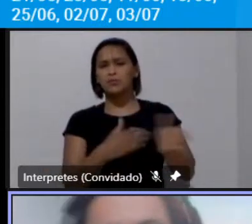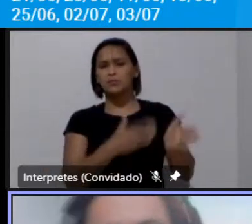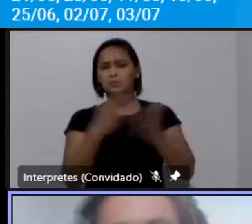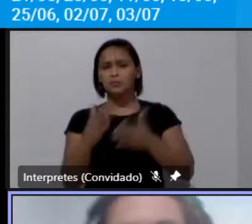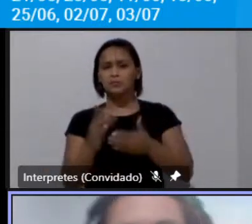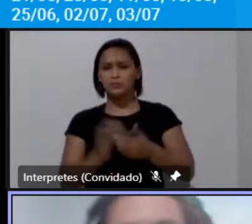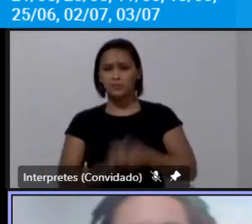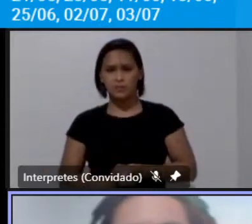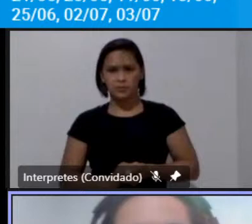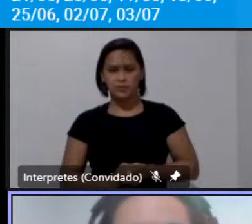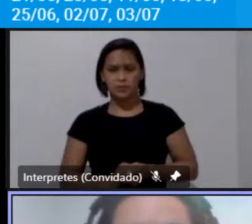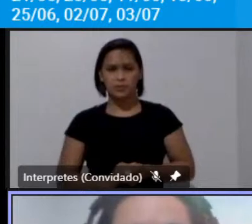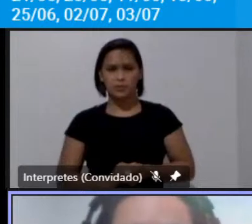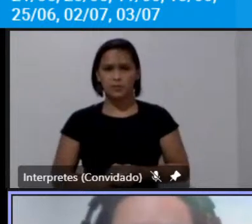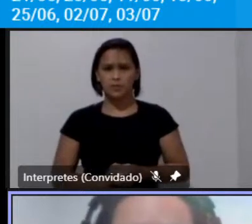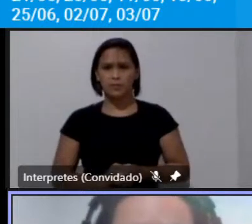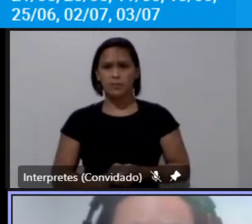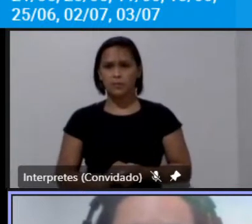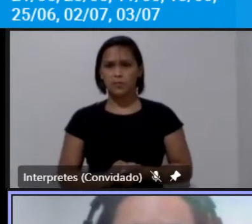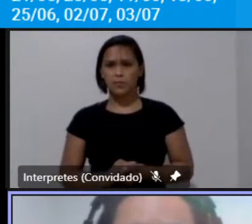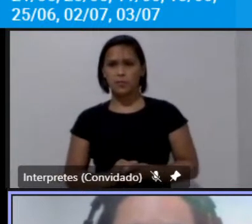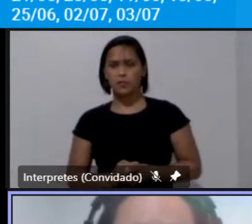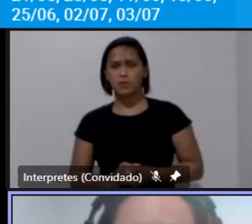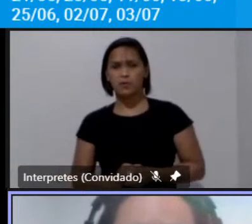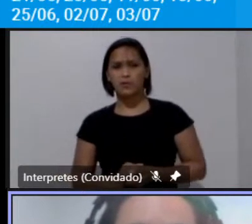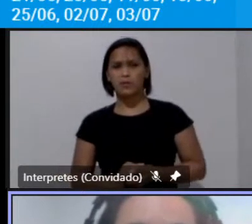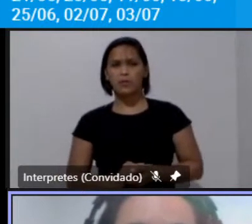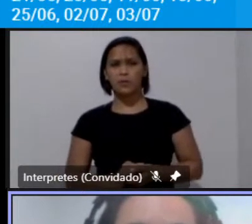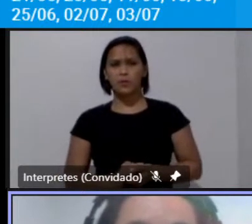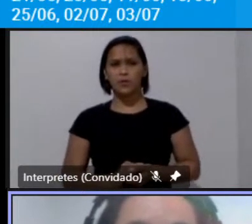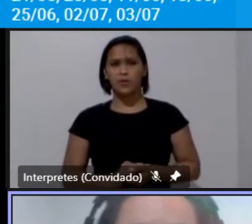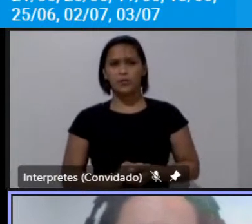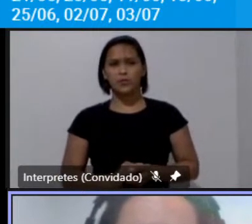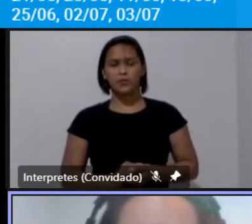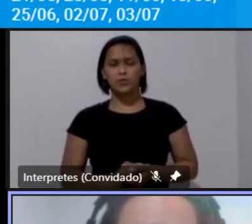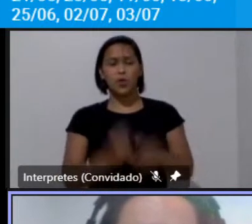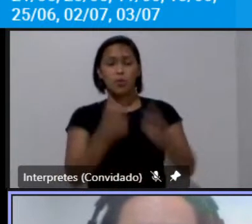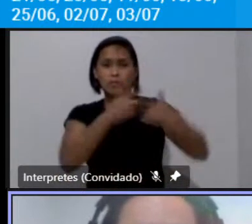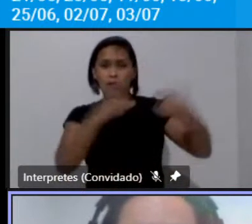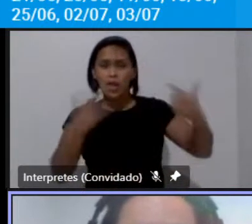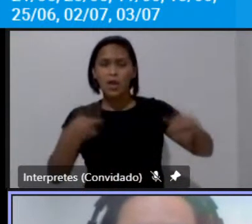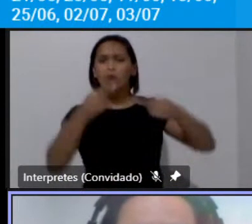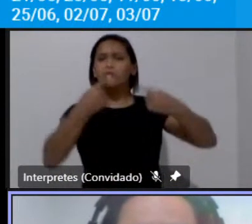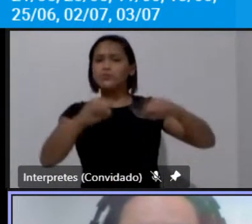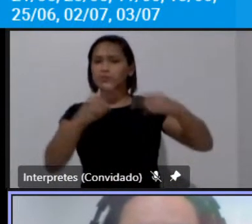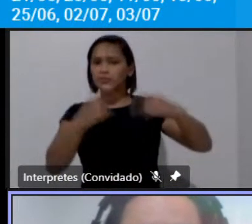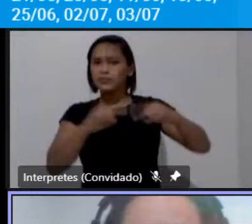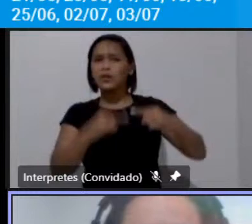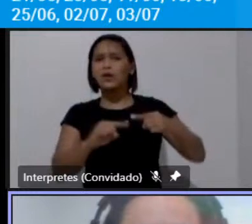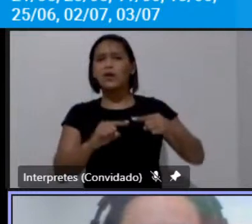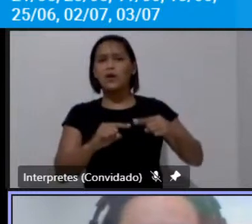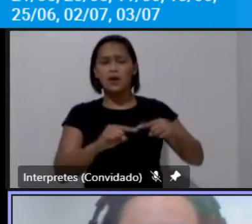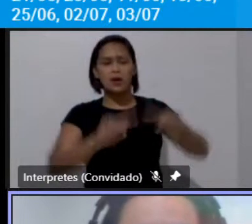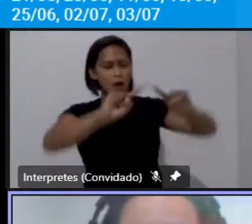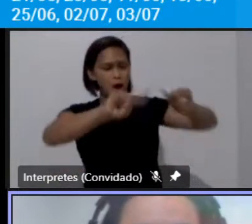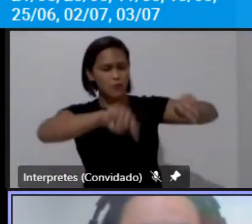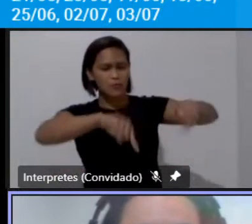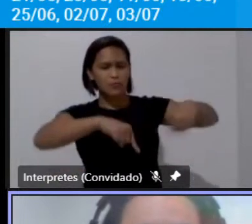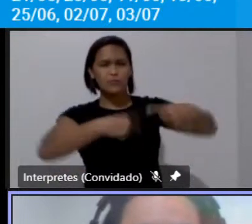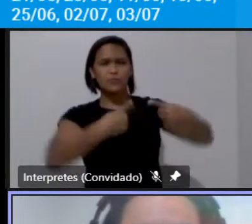a o um grande desafio do nosso do nosso